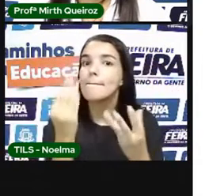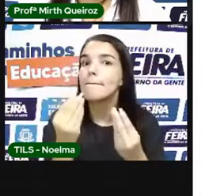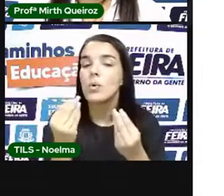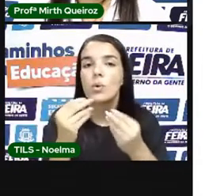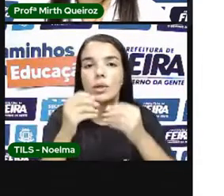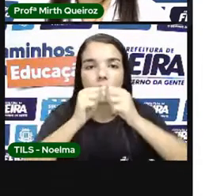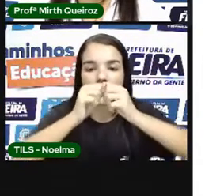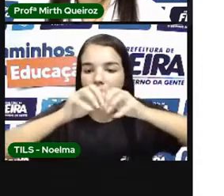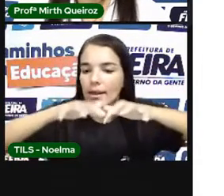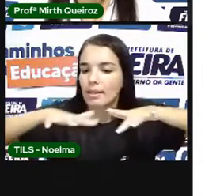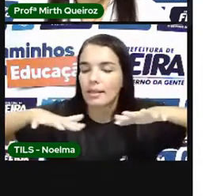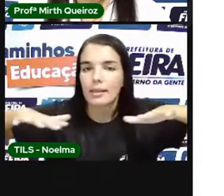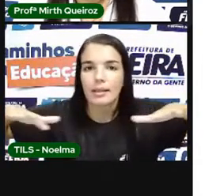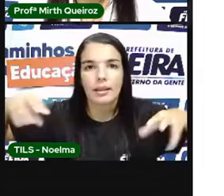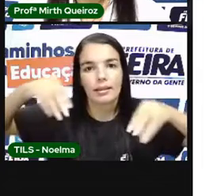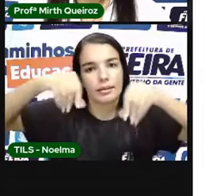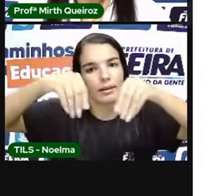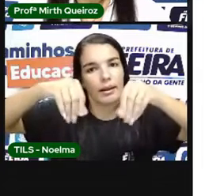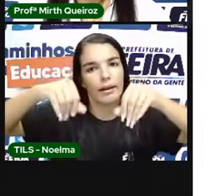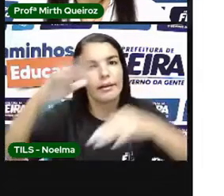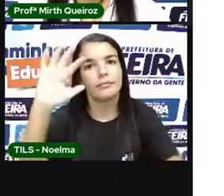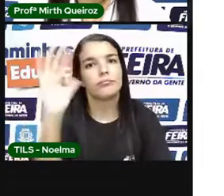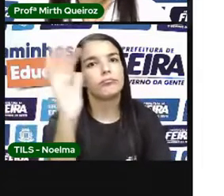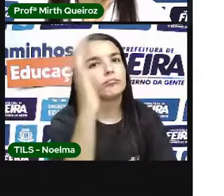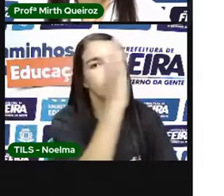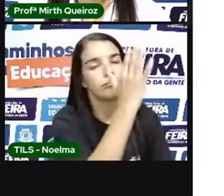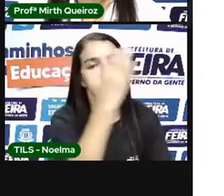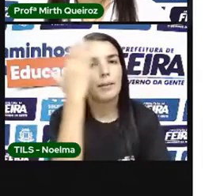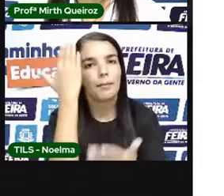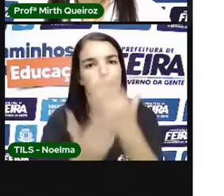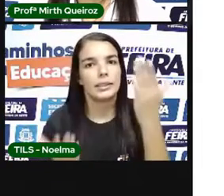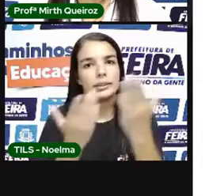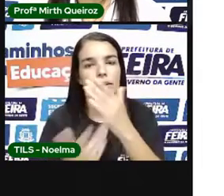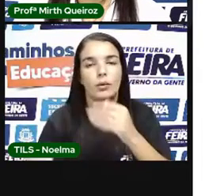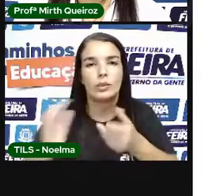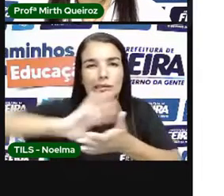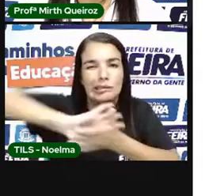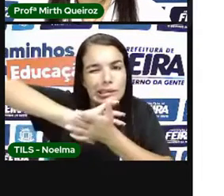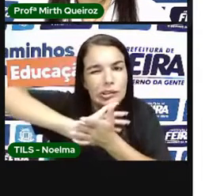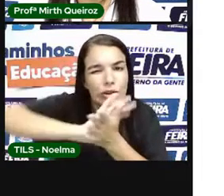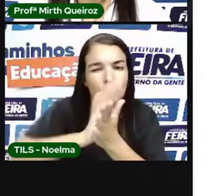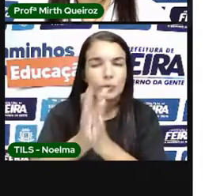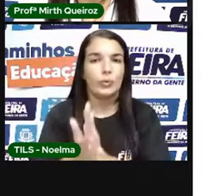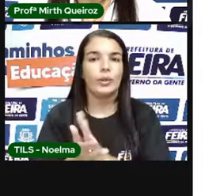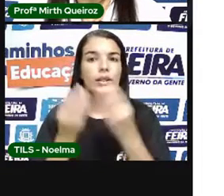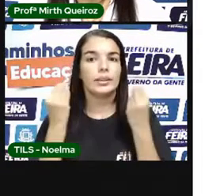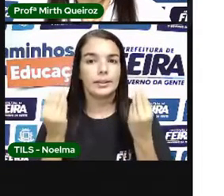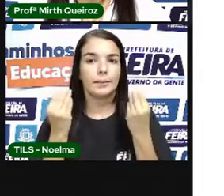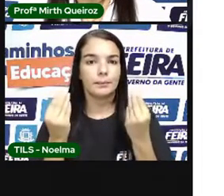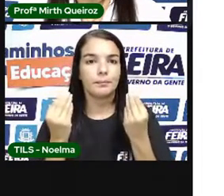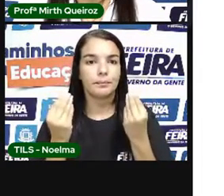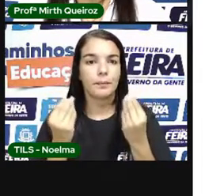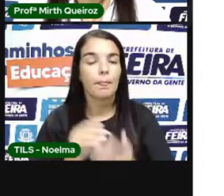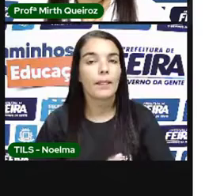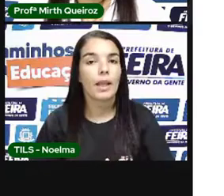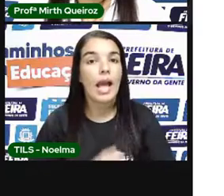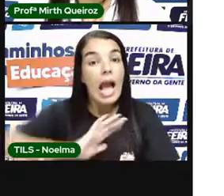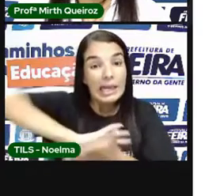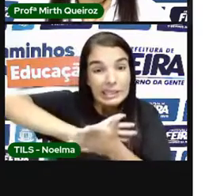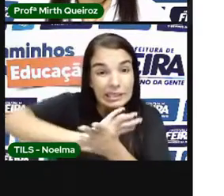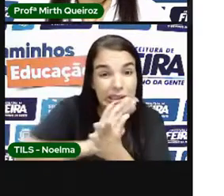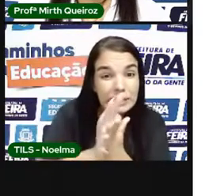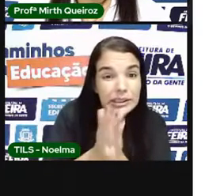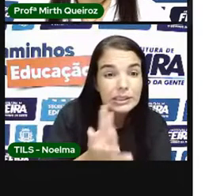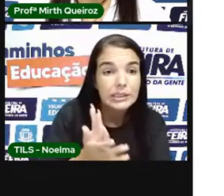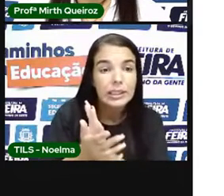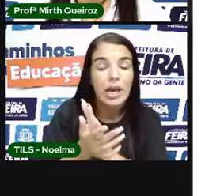superfície Florestal Que o mundo perdeu A destruição Se deve